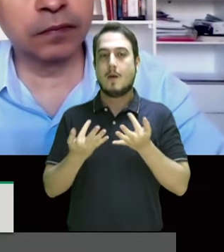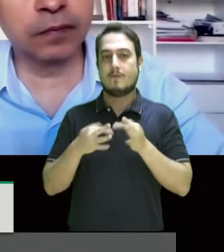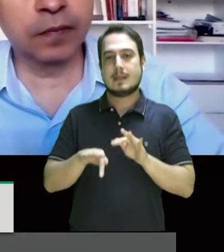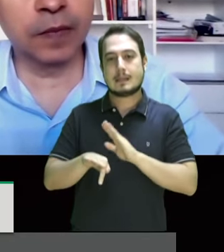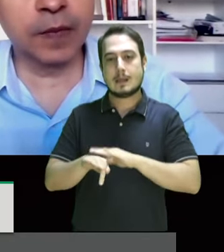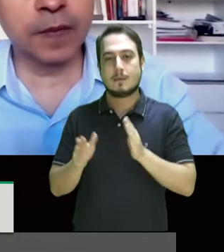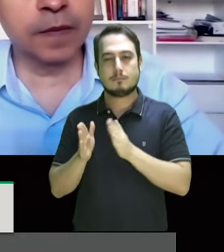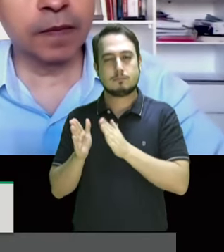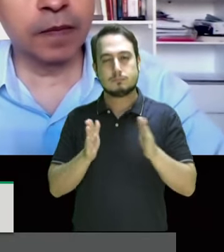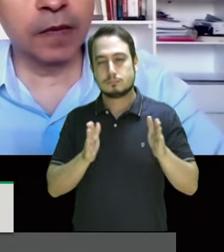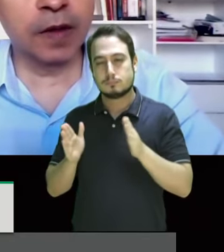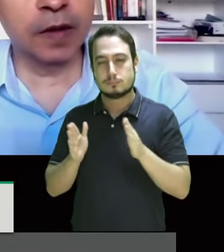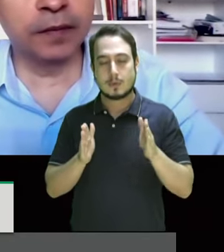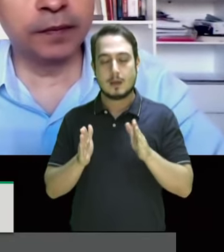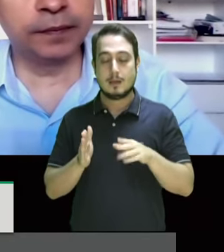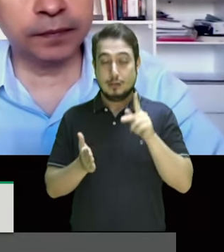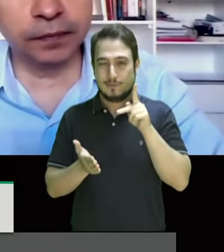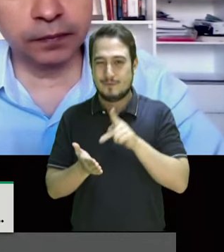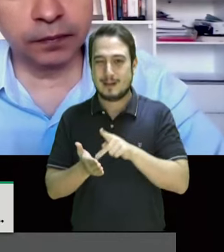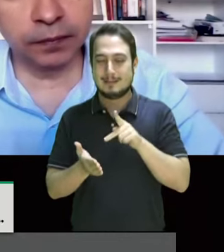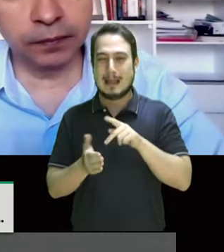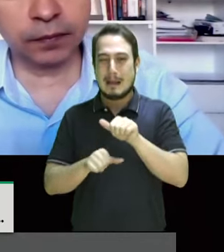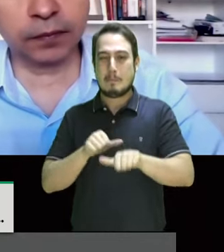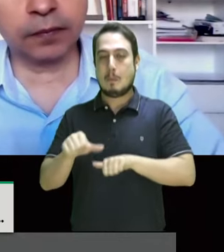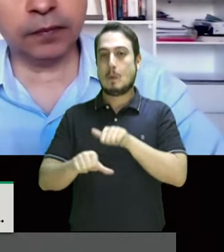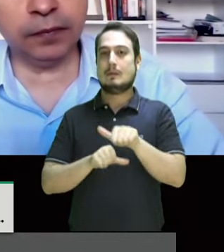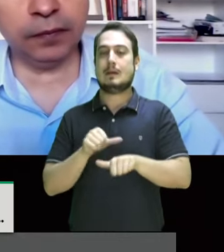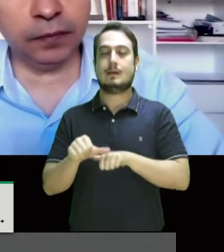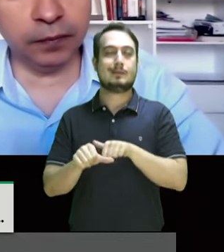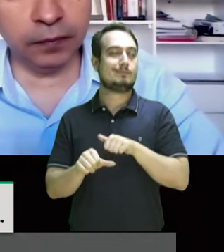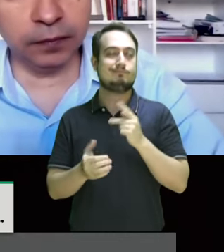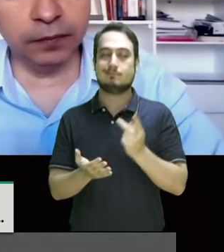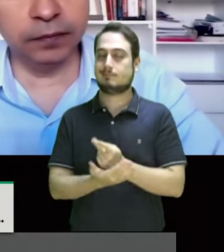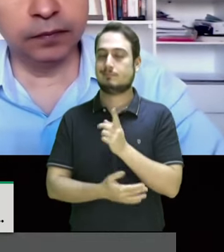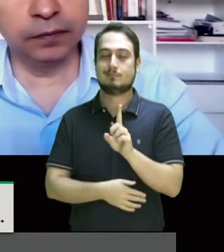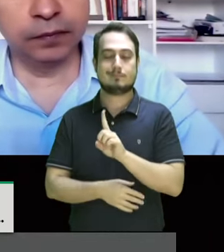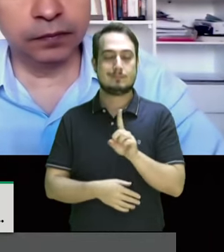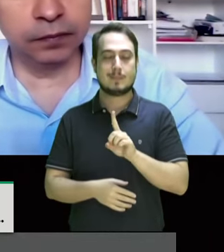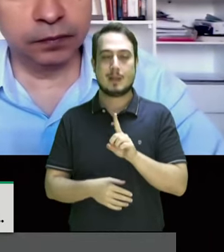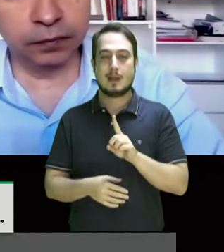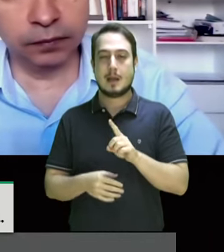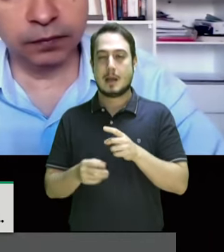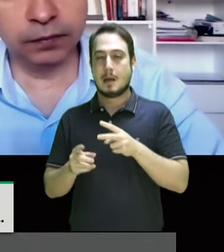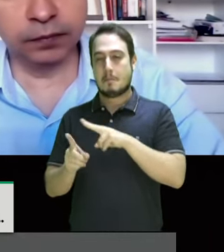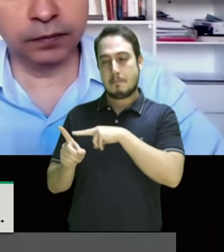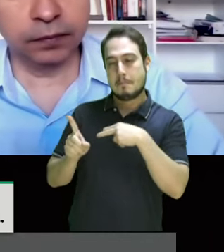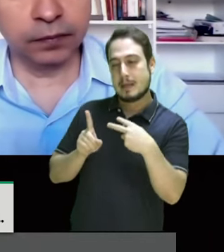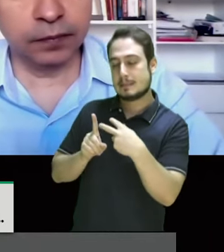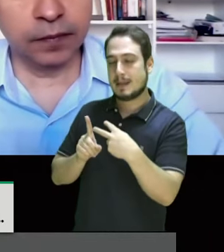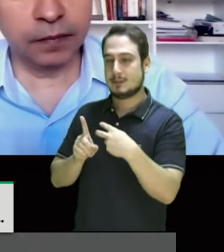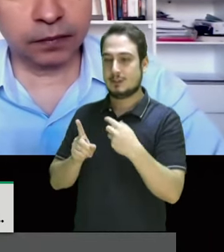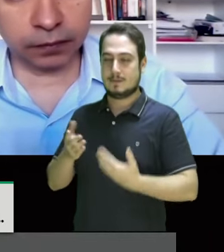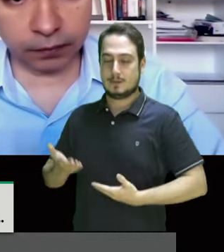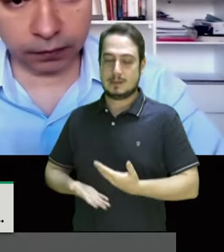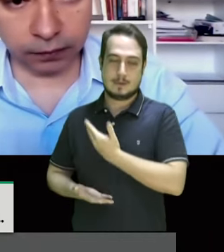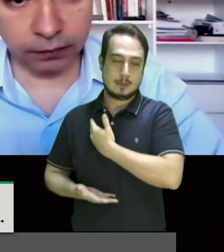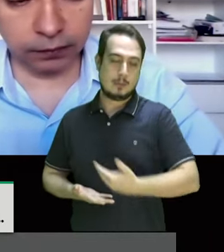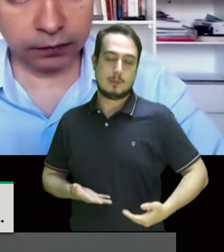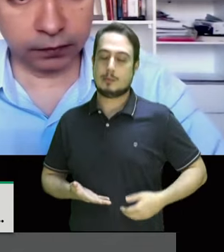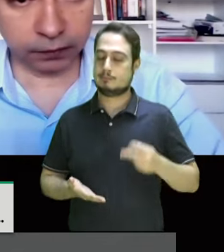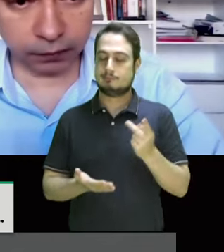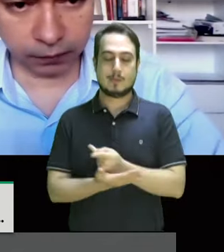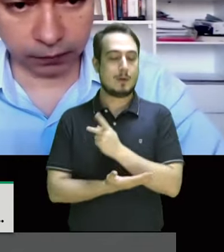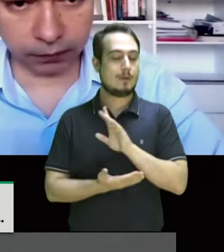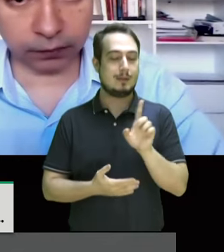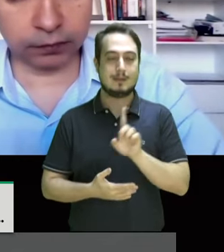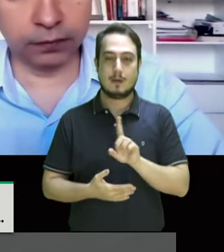prazo sem que efetivamente uma mudança racial né no serviço público tenha sido efetivada